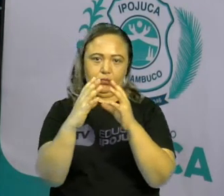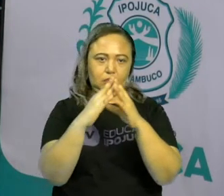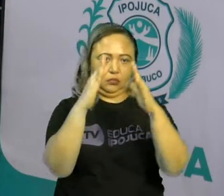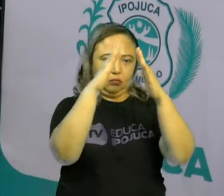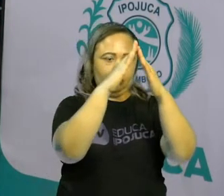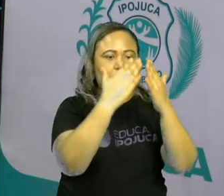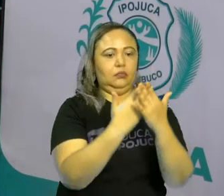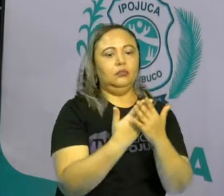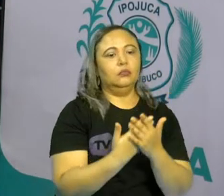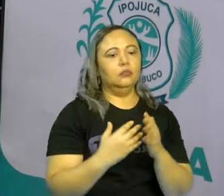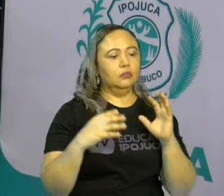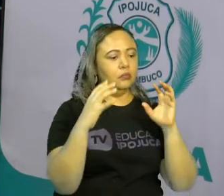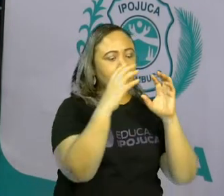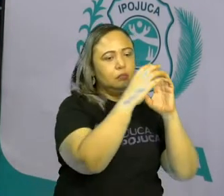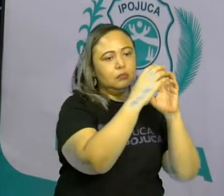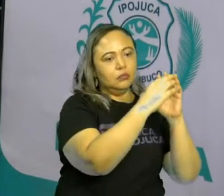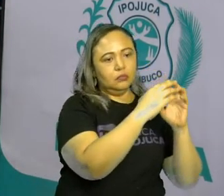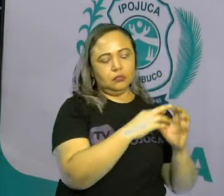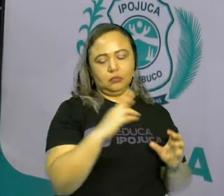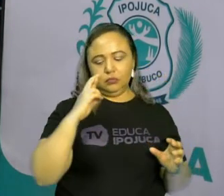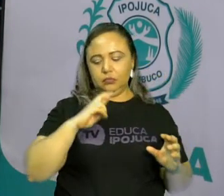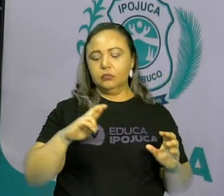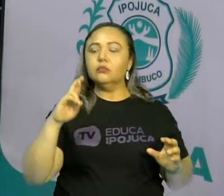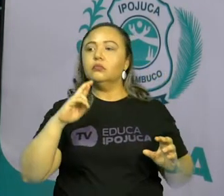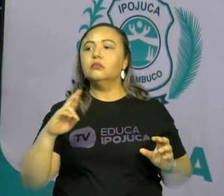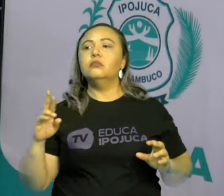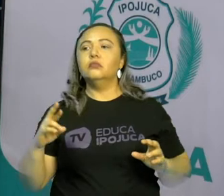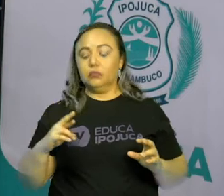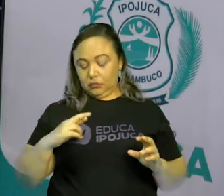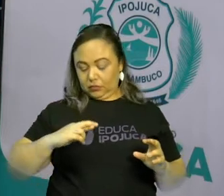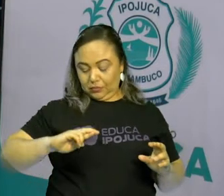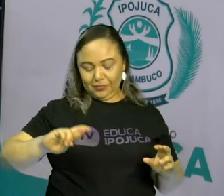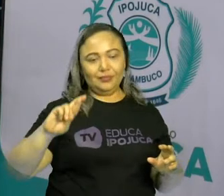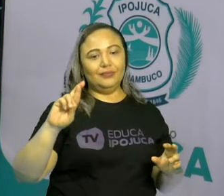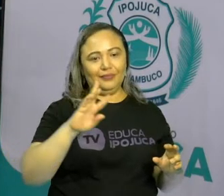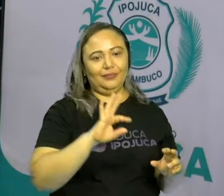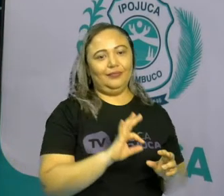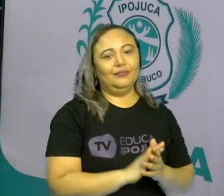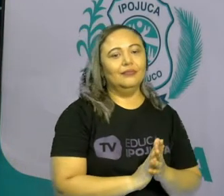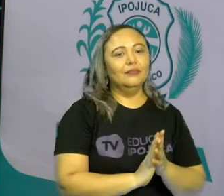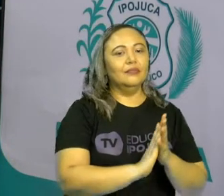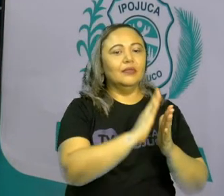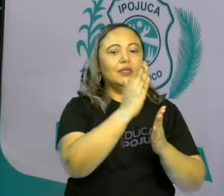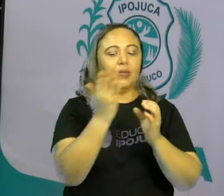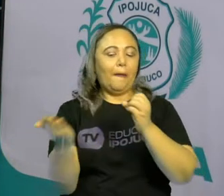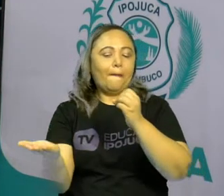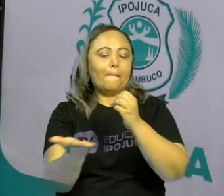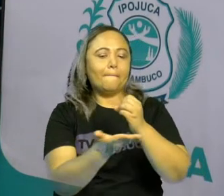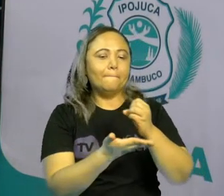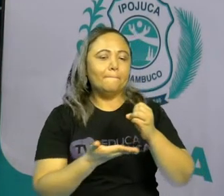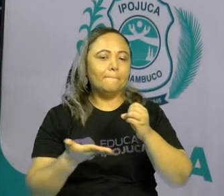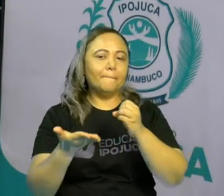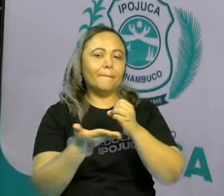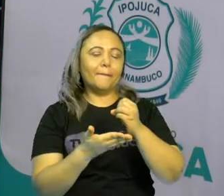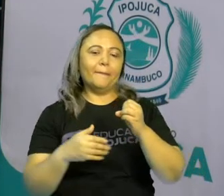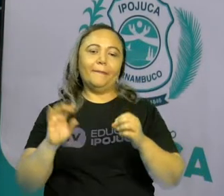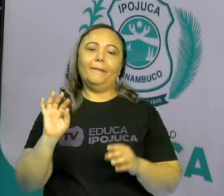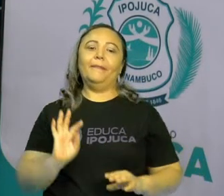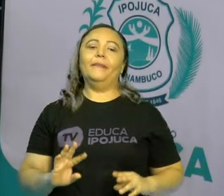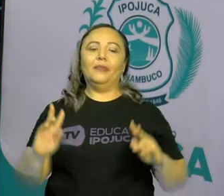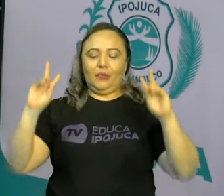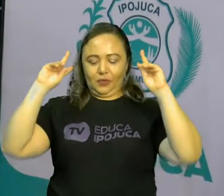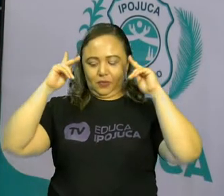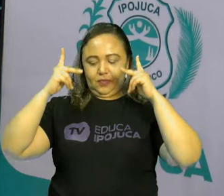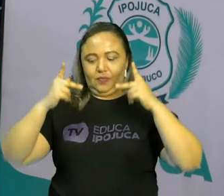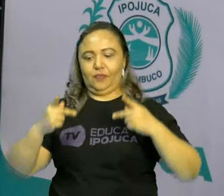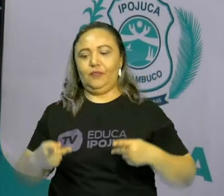religiosa. Elas fazem a base do indivíduo perante uma